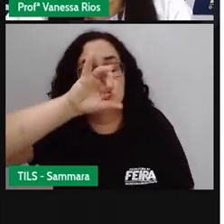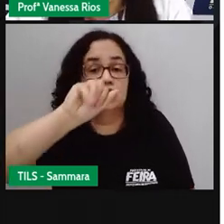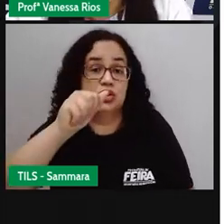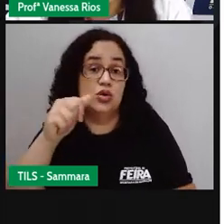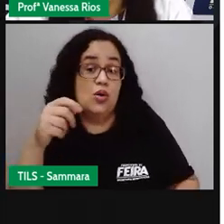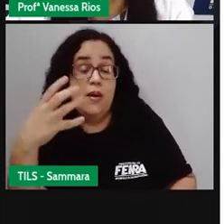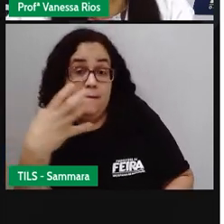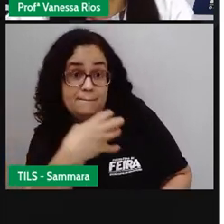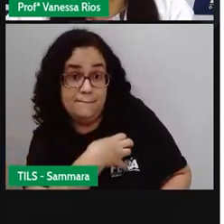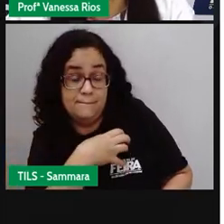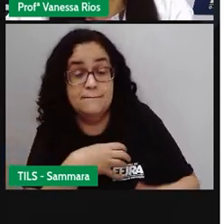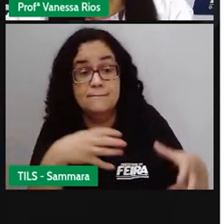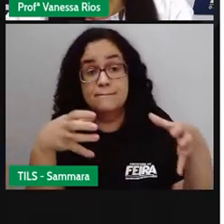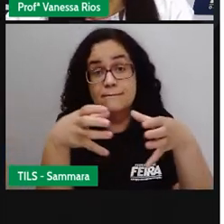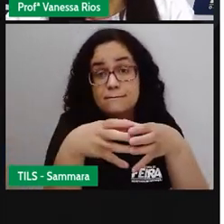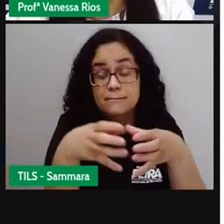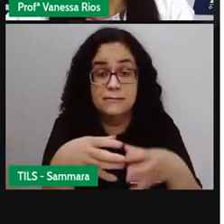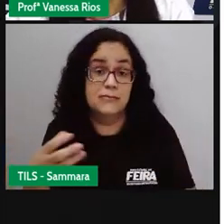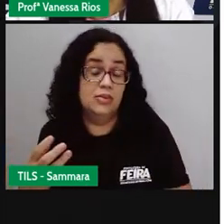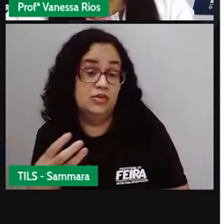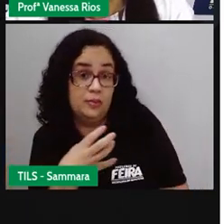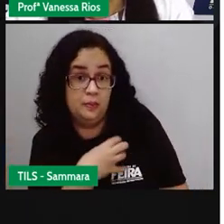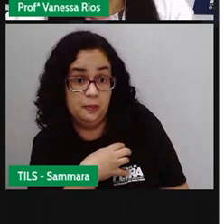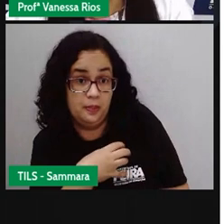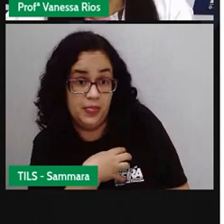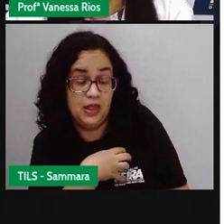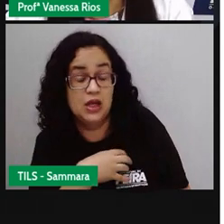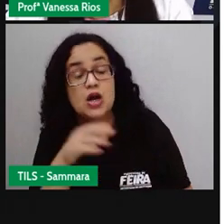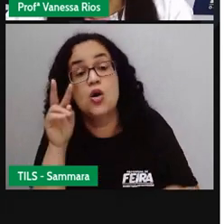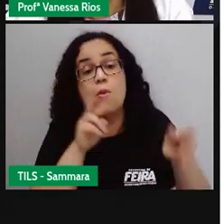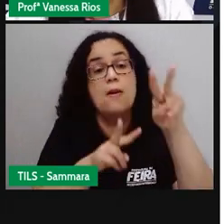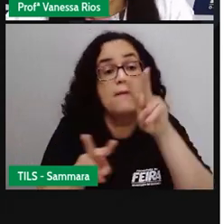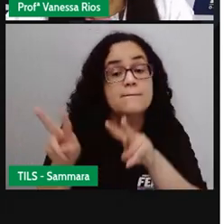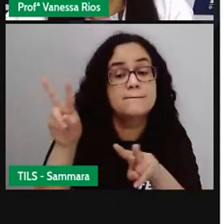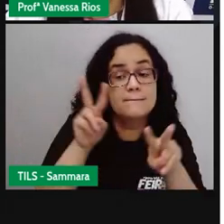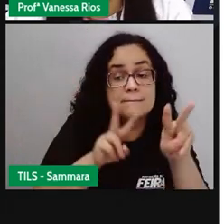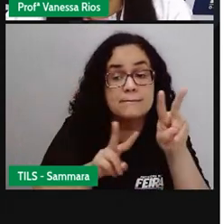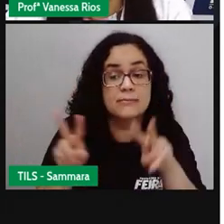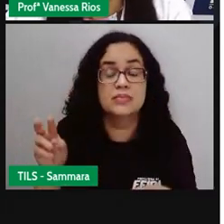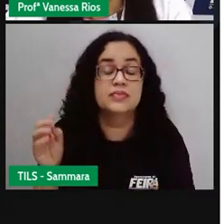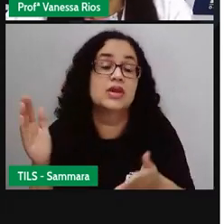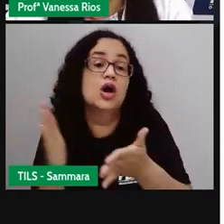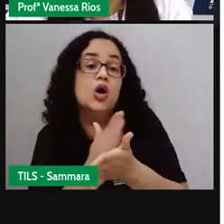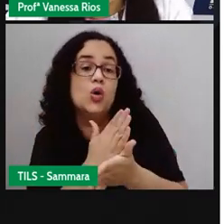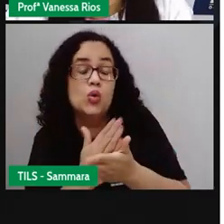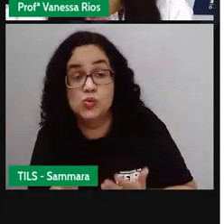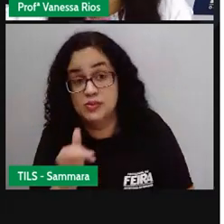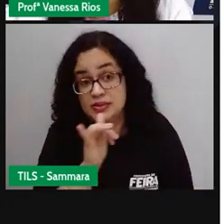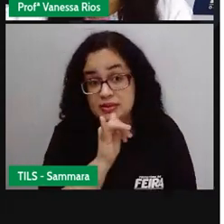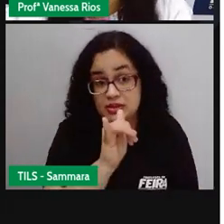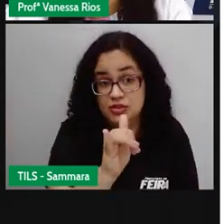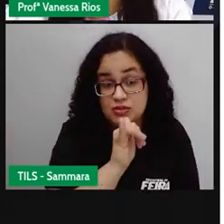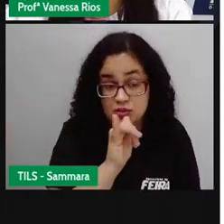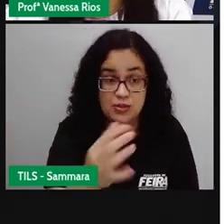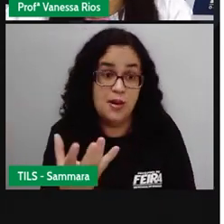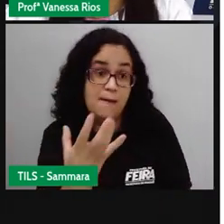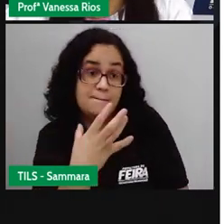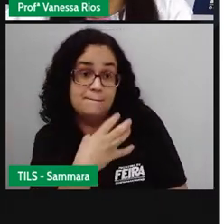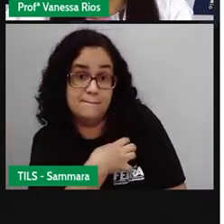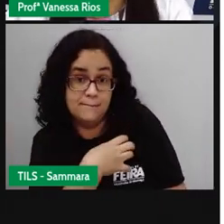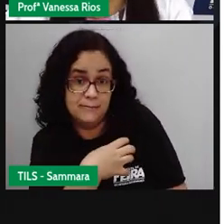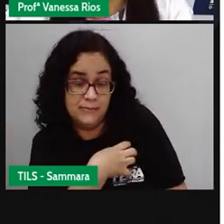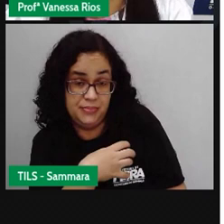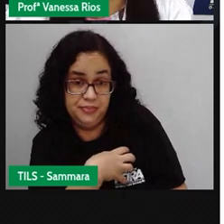o povo baiano, a gente observar, analisar algumas informações sobre a Bahia, alguns